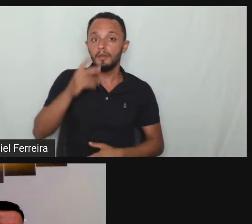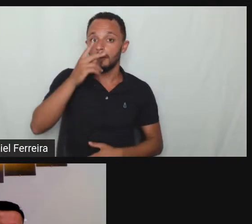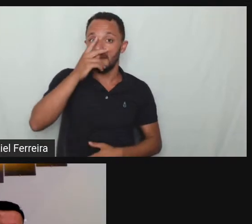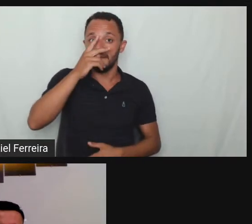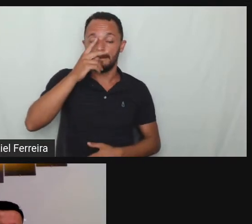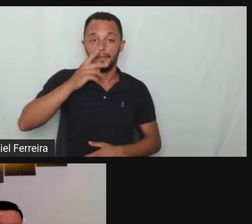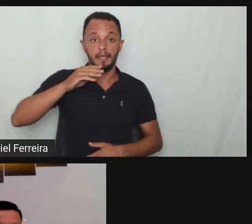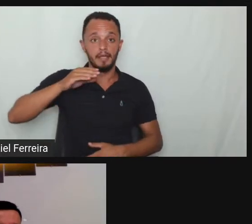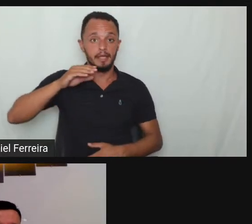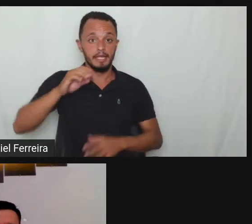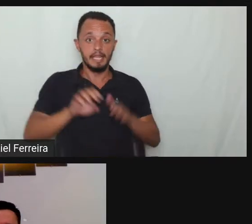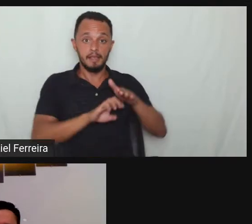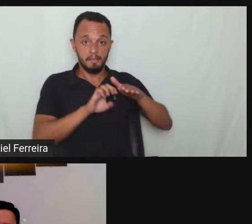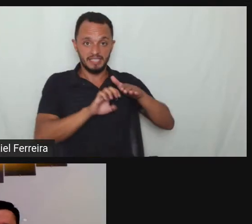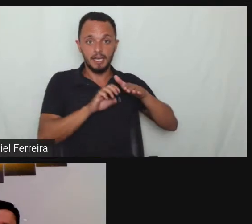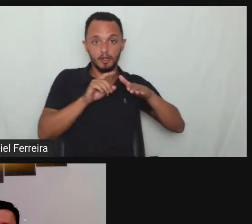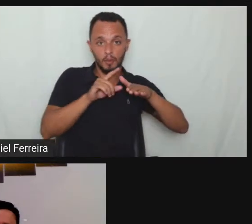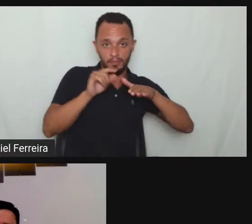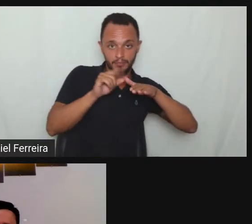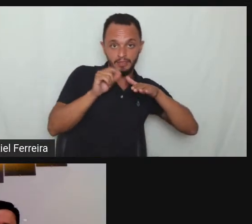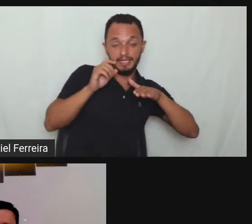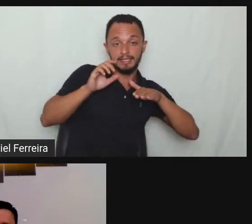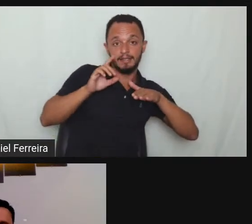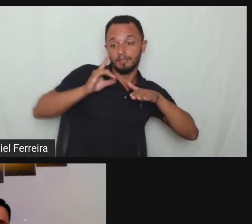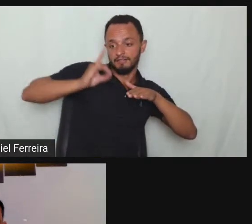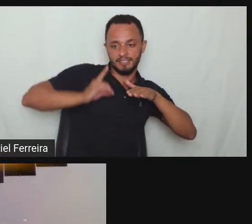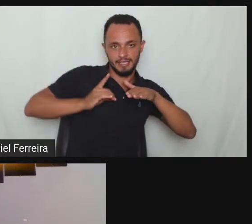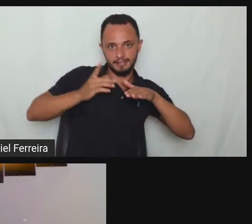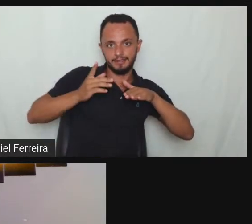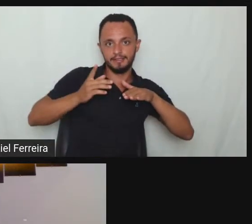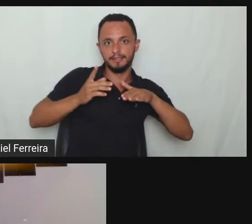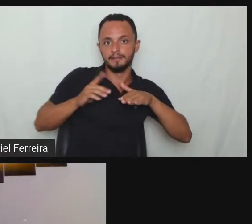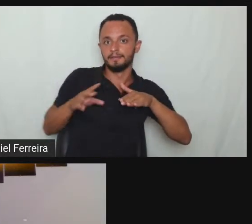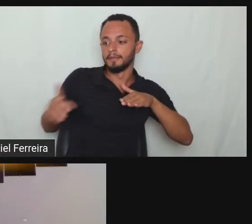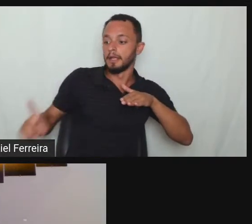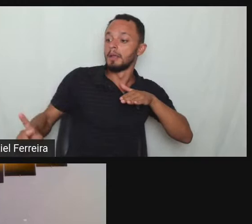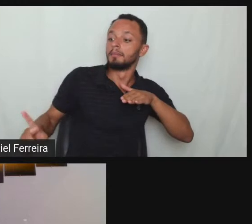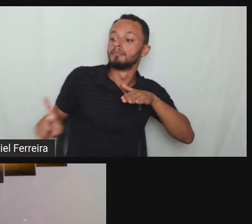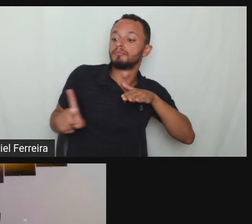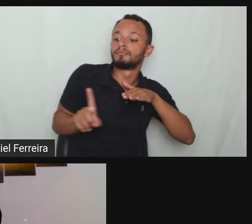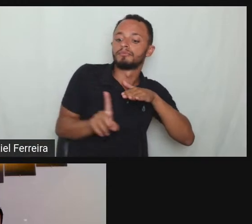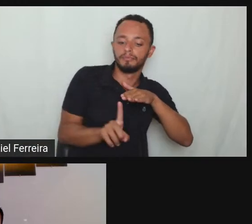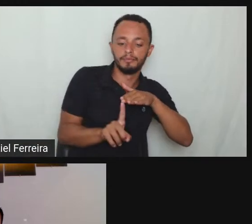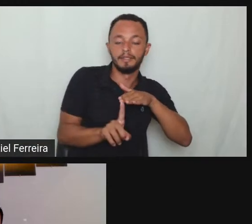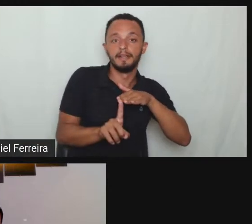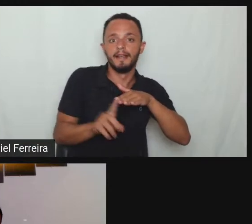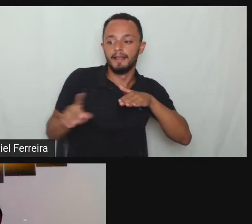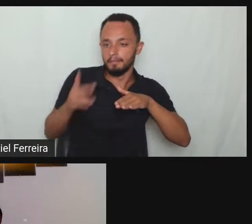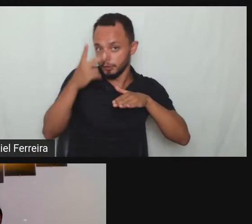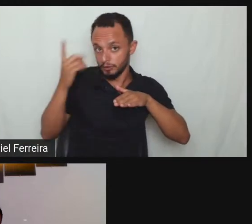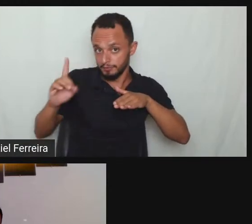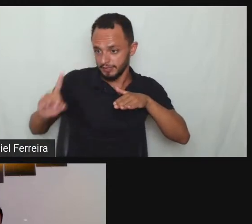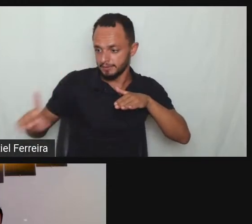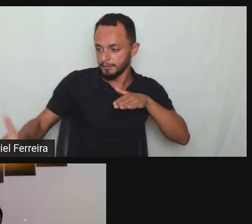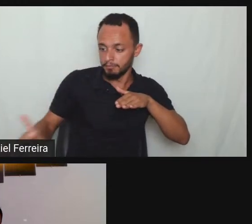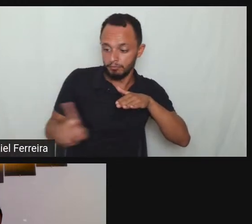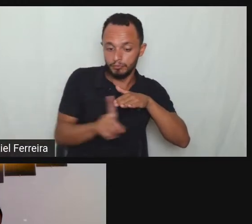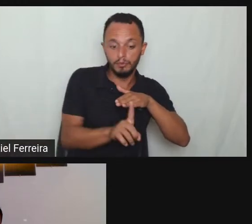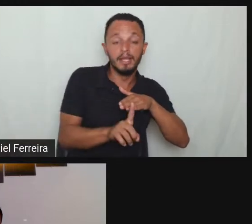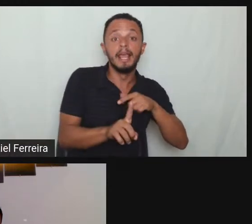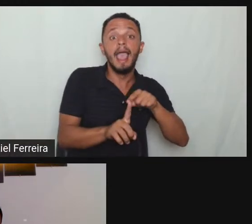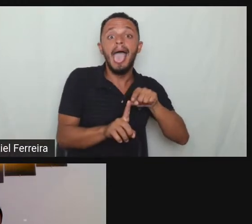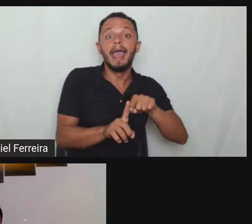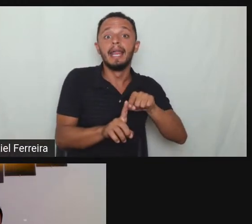tem uma entre aspas uma estabilidade relativa então a proteção a mais como é que essa proteção se dá pela lei